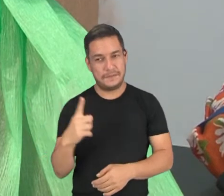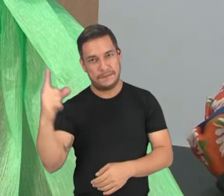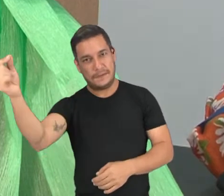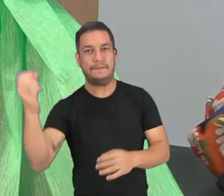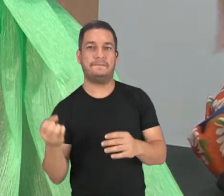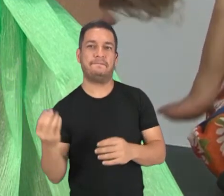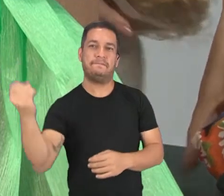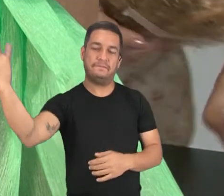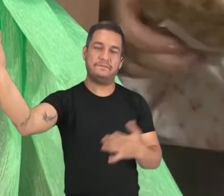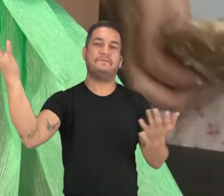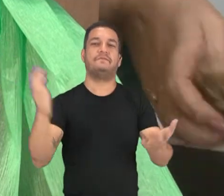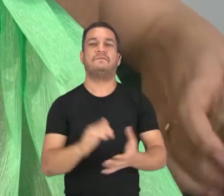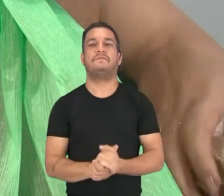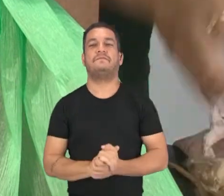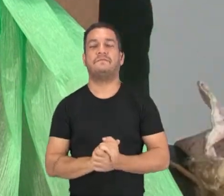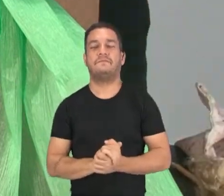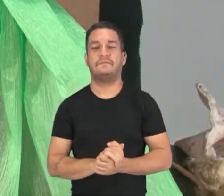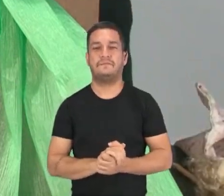viajar.